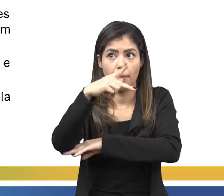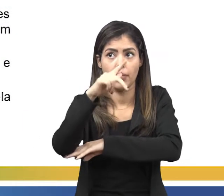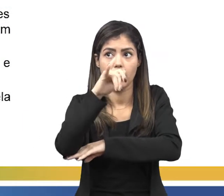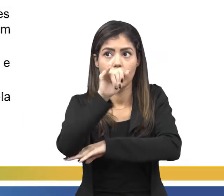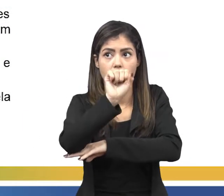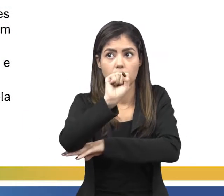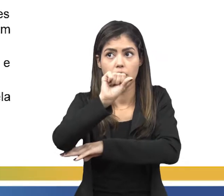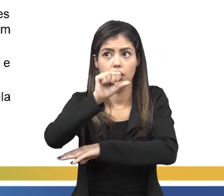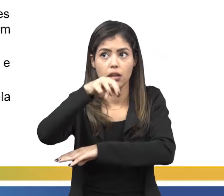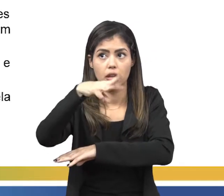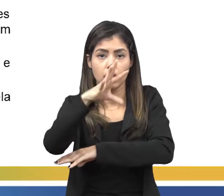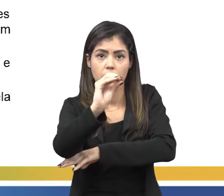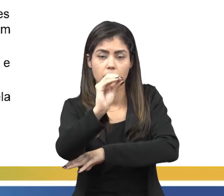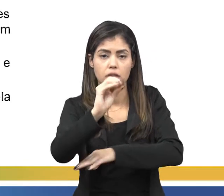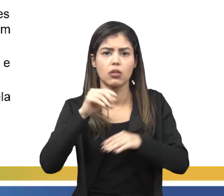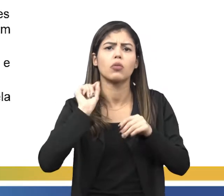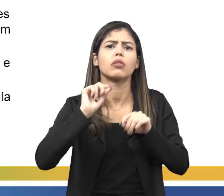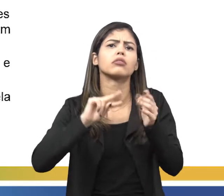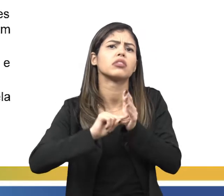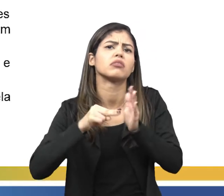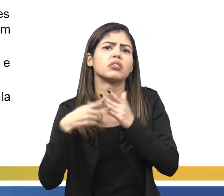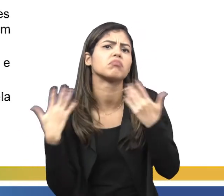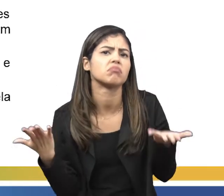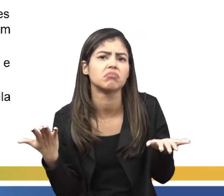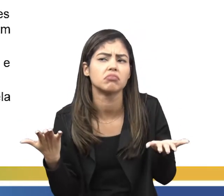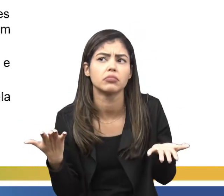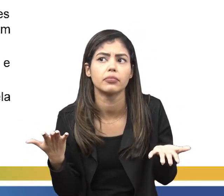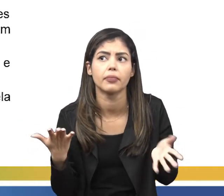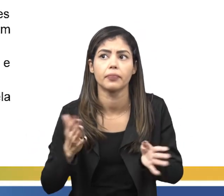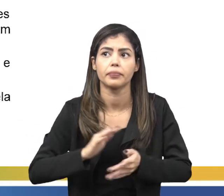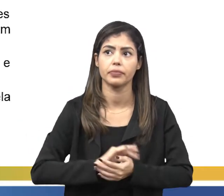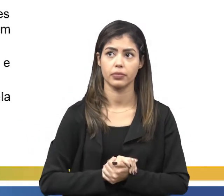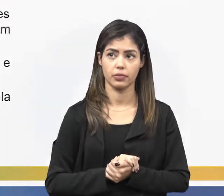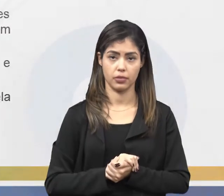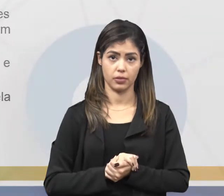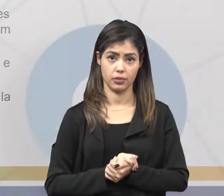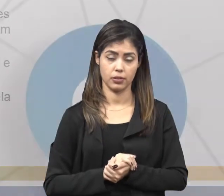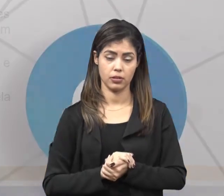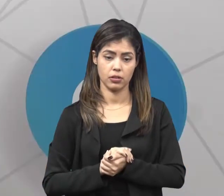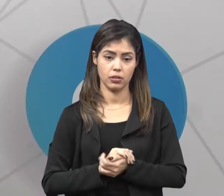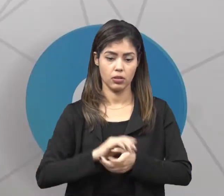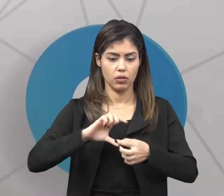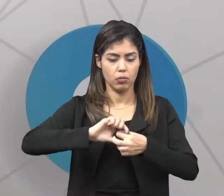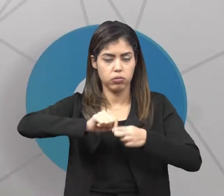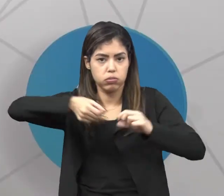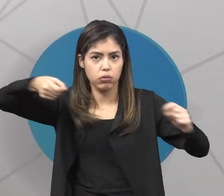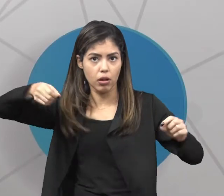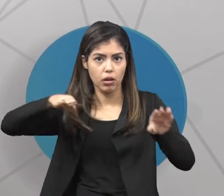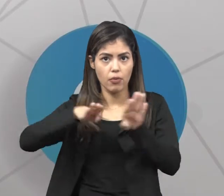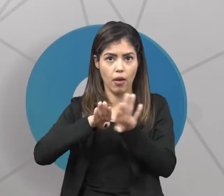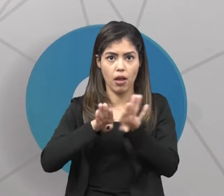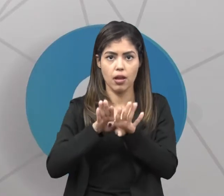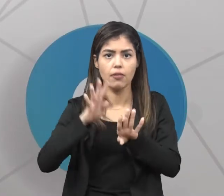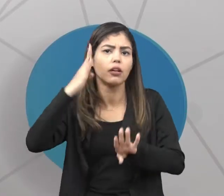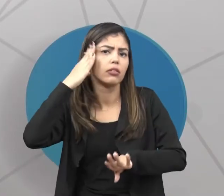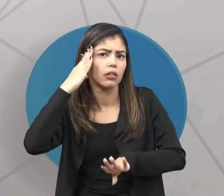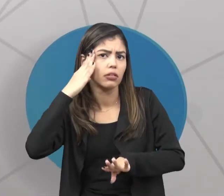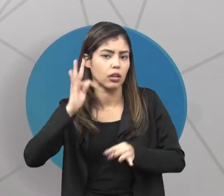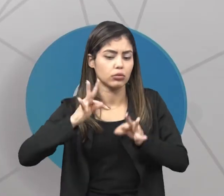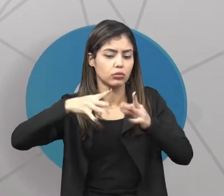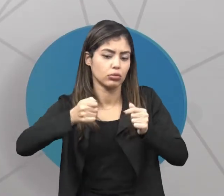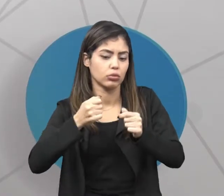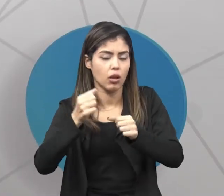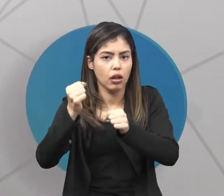E o que seria, então, o empirismo? É uma corrente que vai entender que tudo é